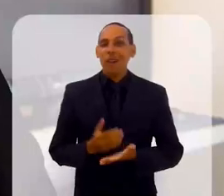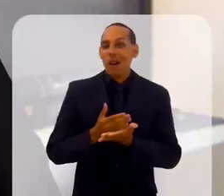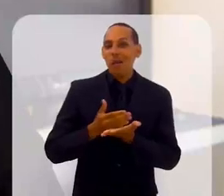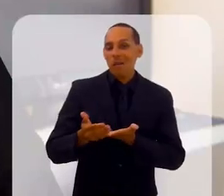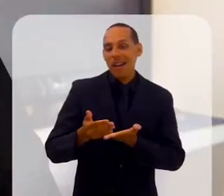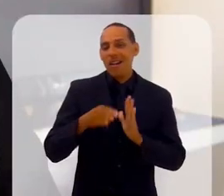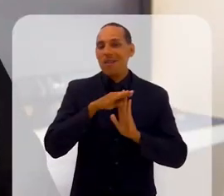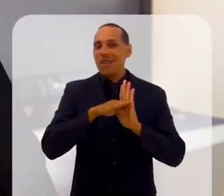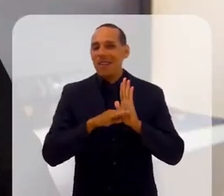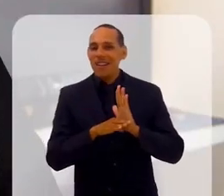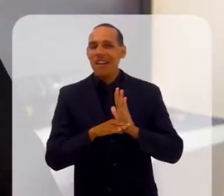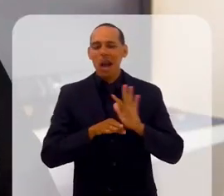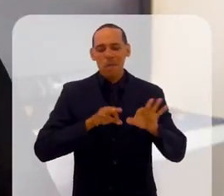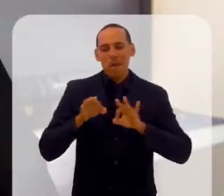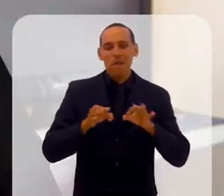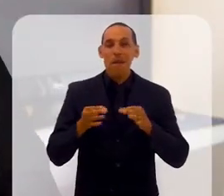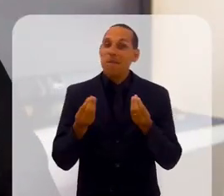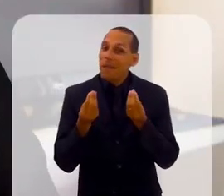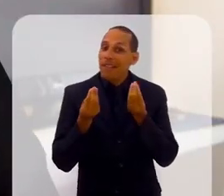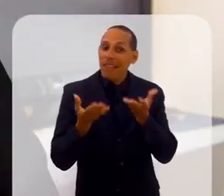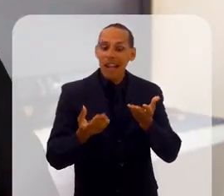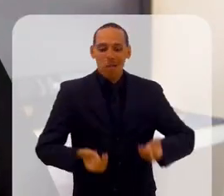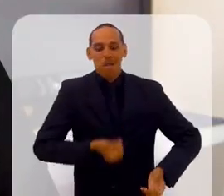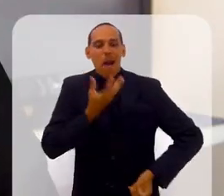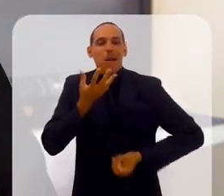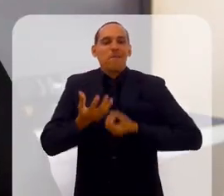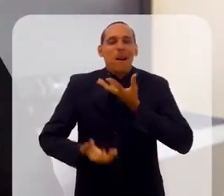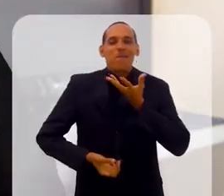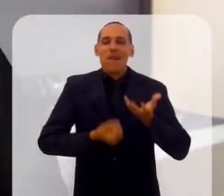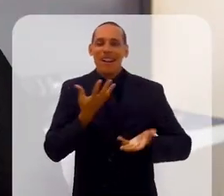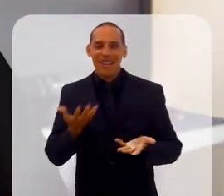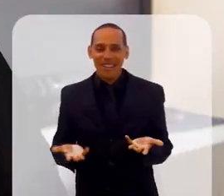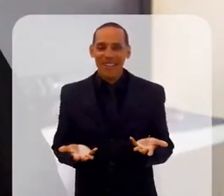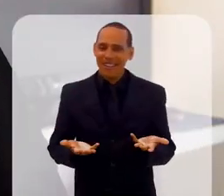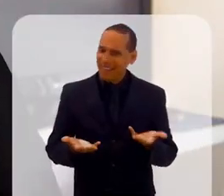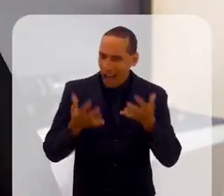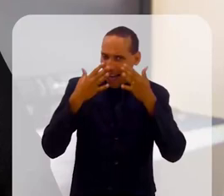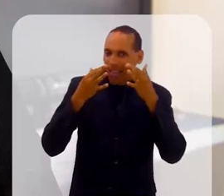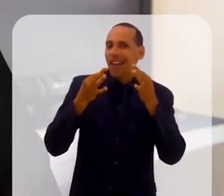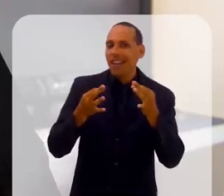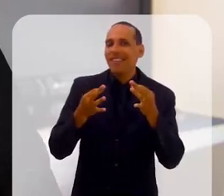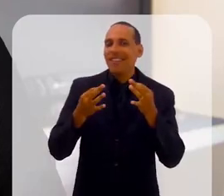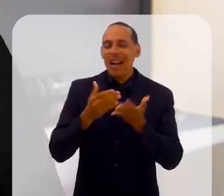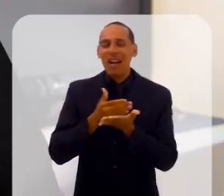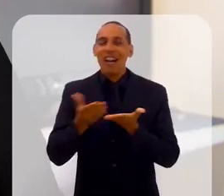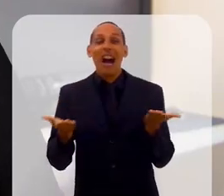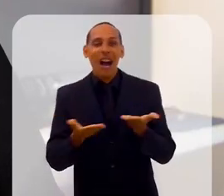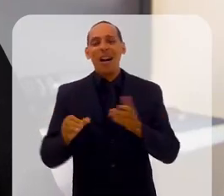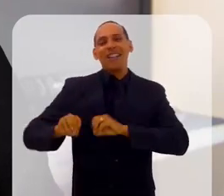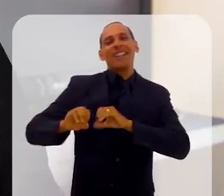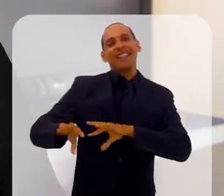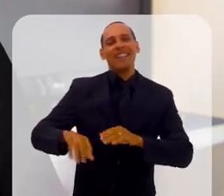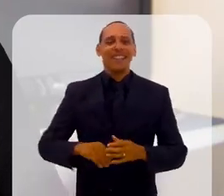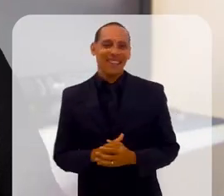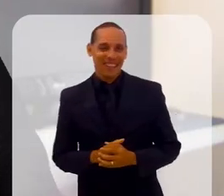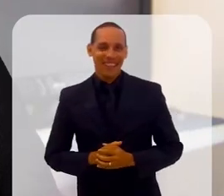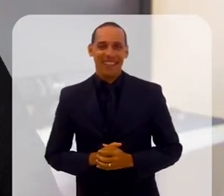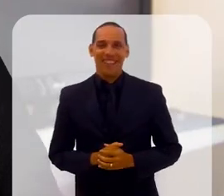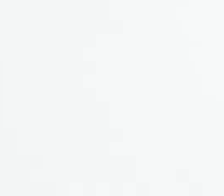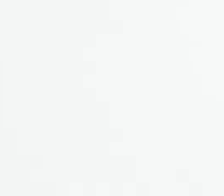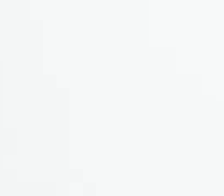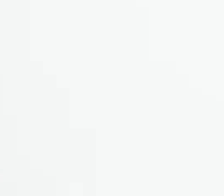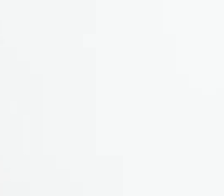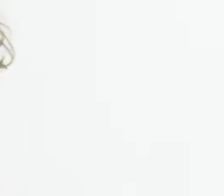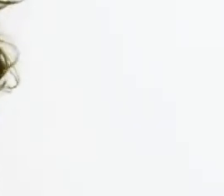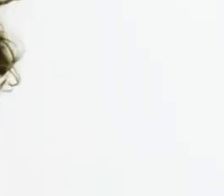Está no ar o programa feito especialmente para inspirar você. Então fique ligado, começa agora o Educação.